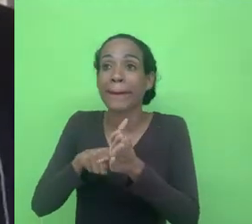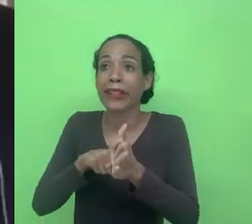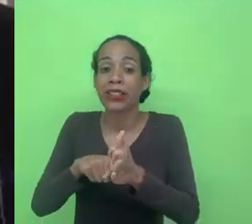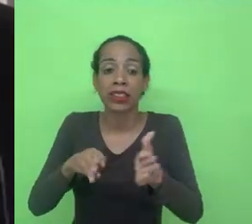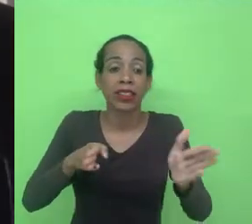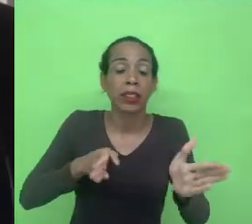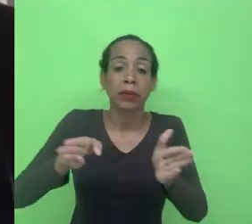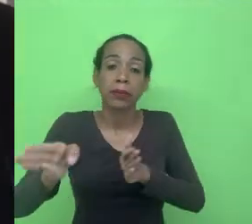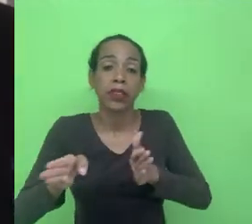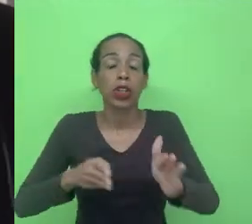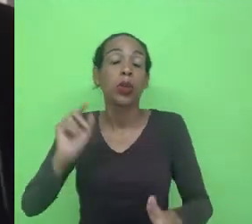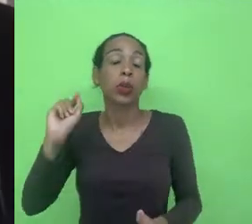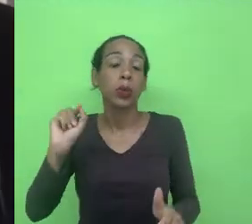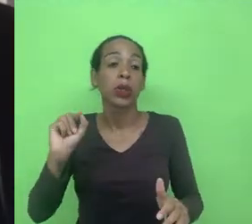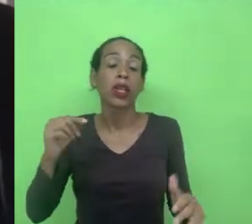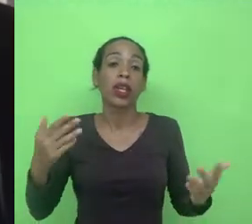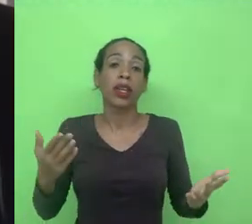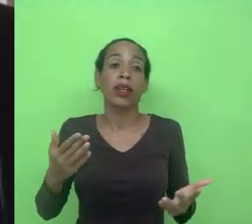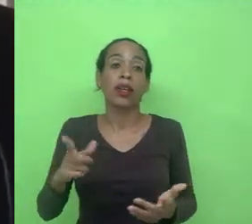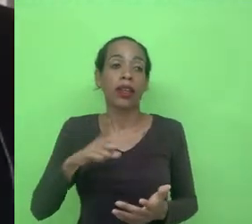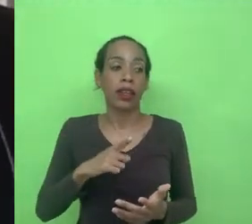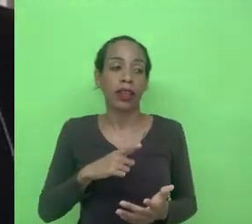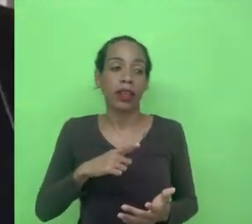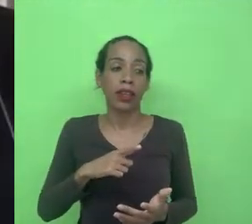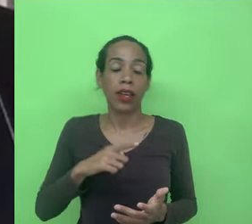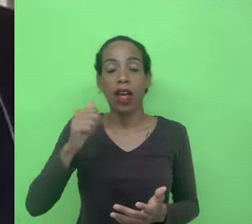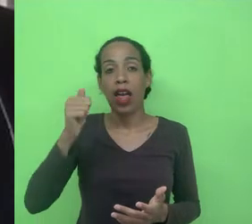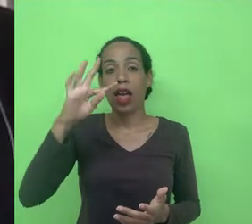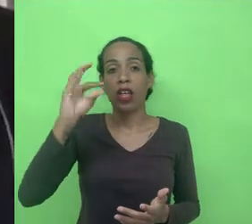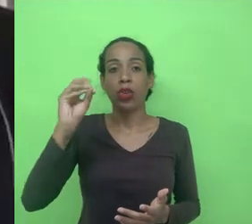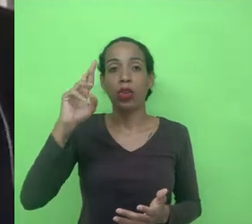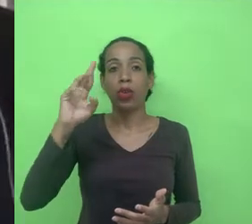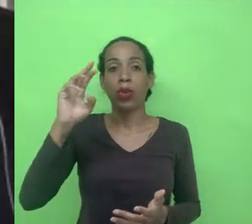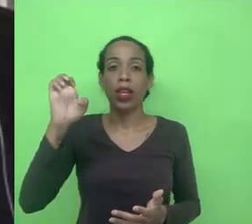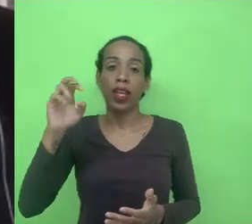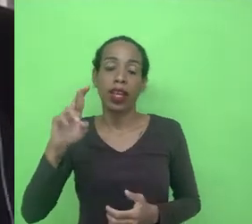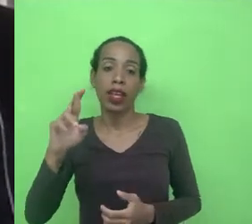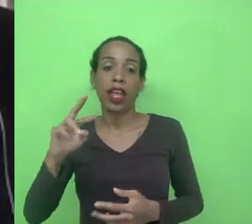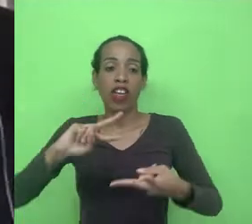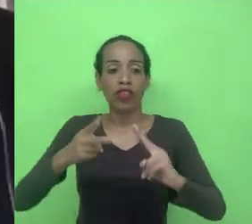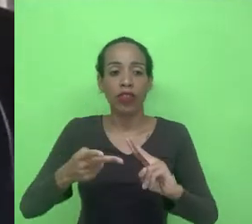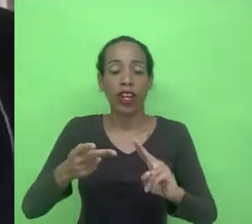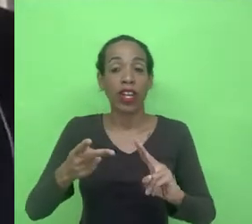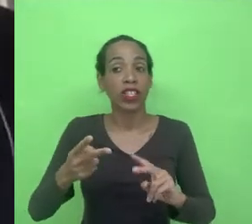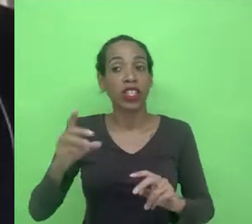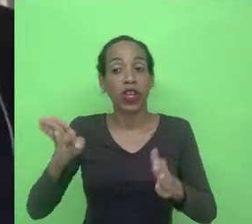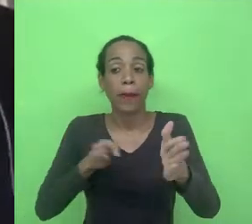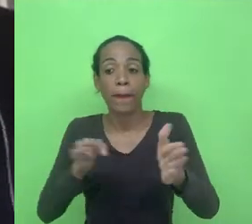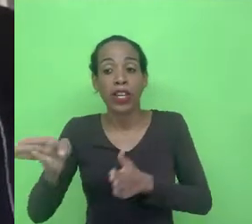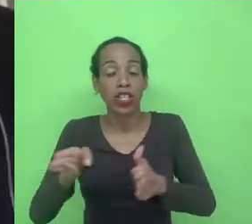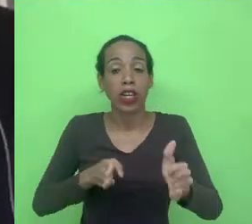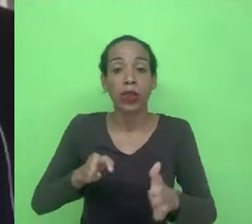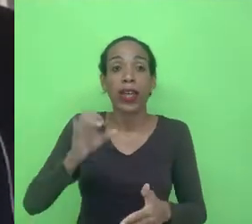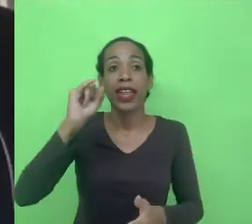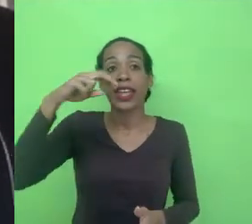ator o que é um mediador para a teoria ator-rede é muito importante a diferença entre mediador e intermediário o